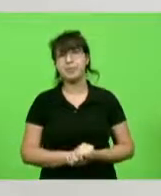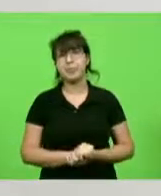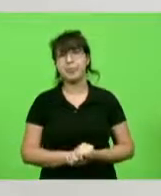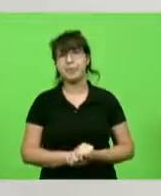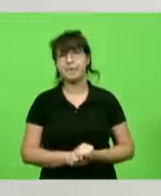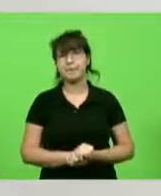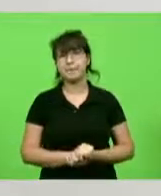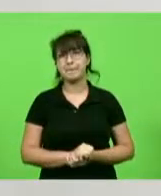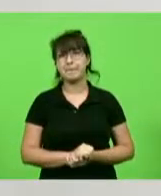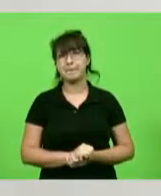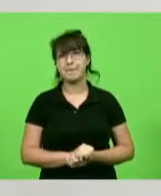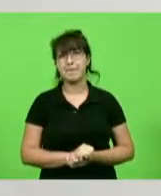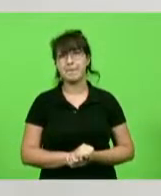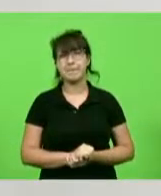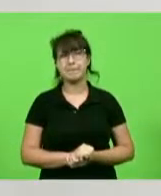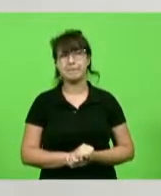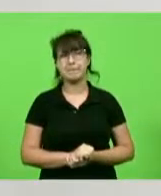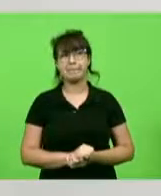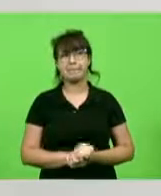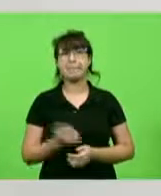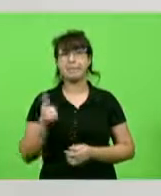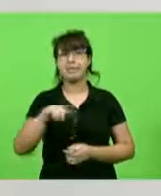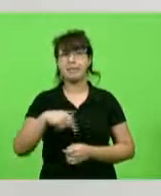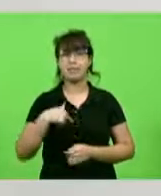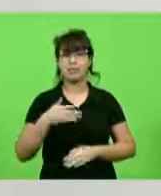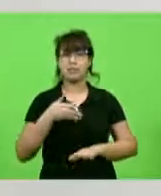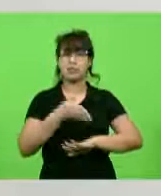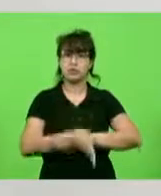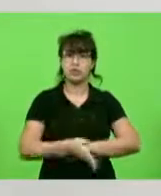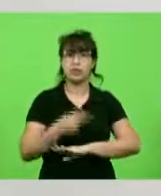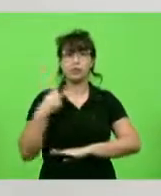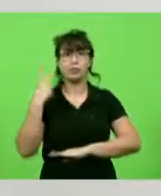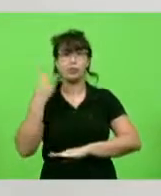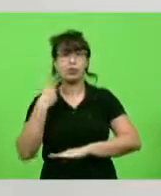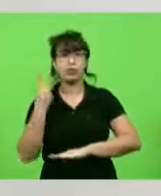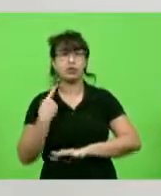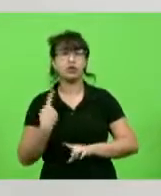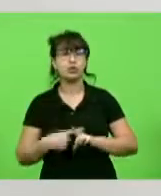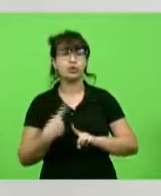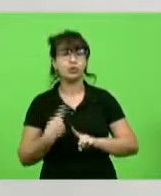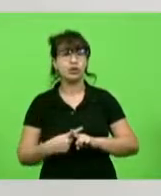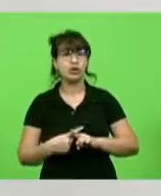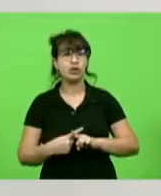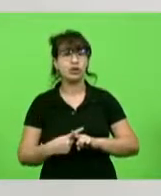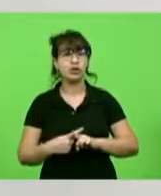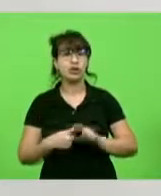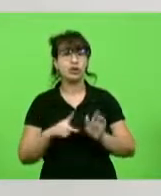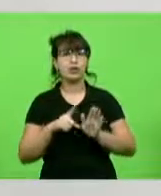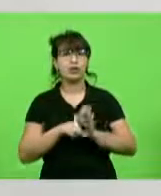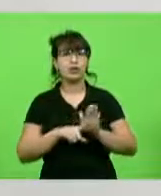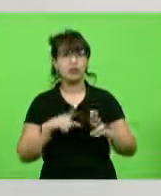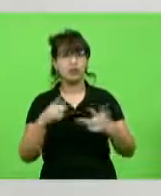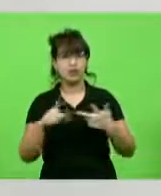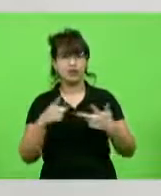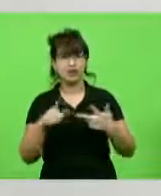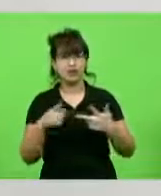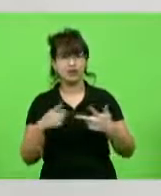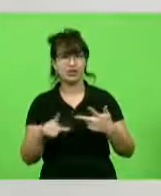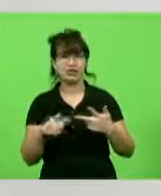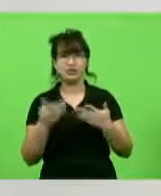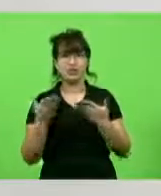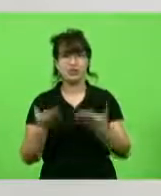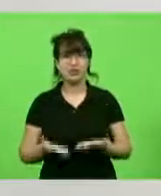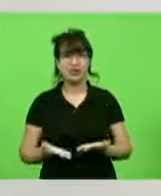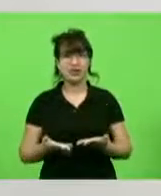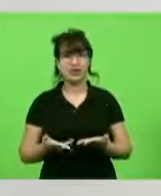Foi um dos motivos que me fez ingressar na vida política, foi justamente isso. O legislativo não tem essa função. Eu tentei